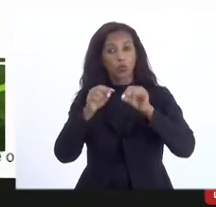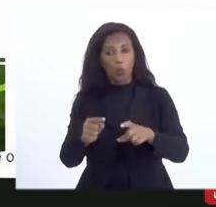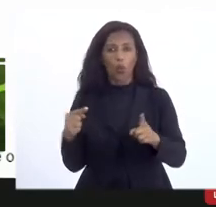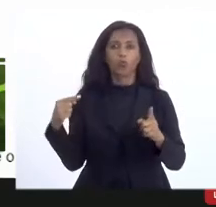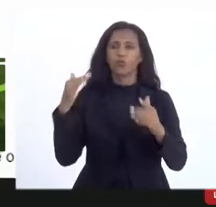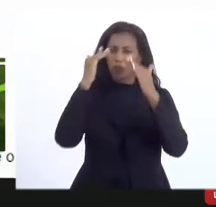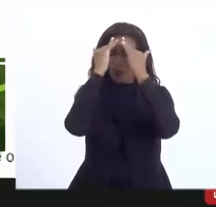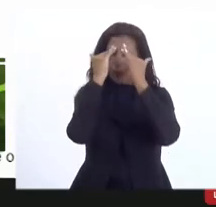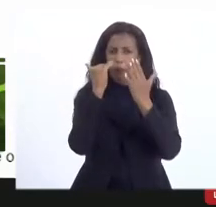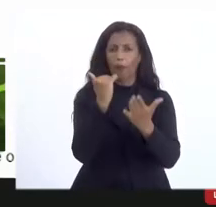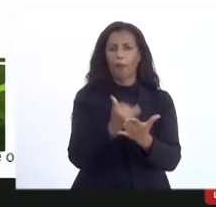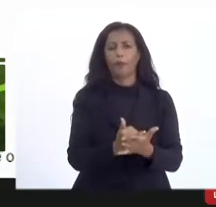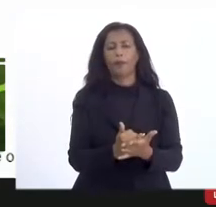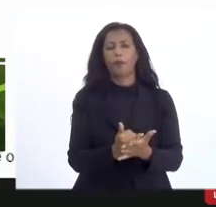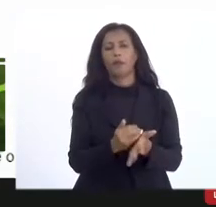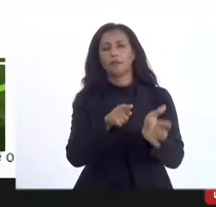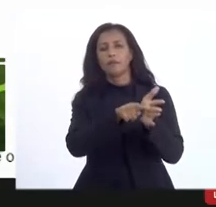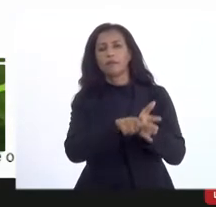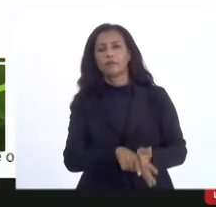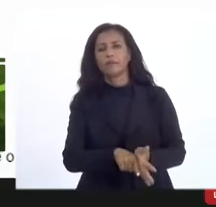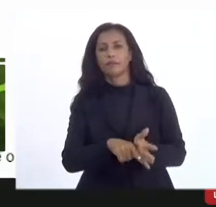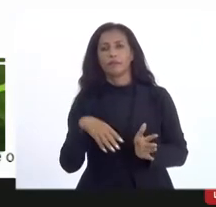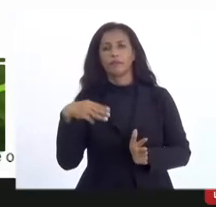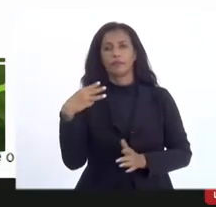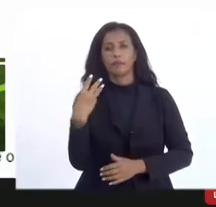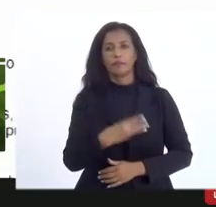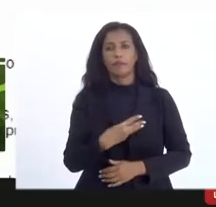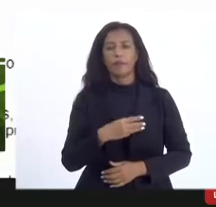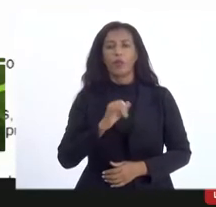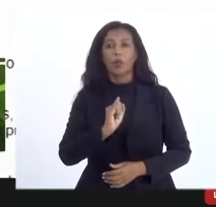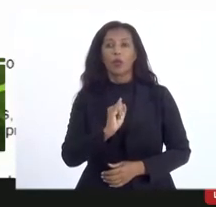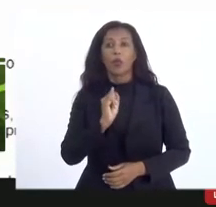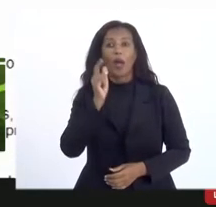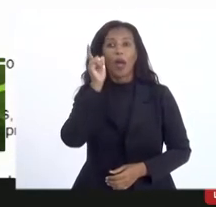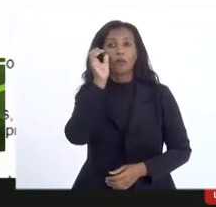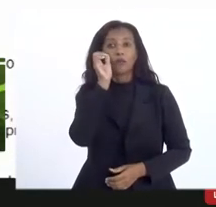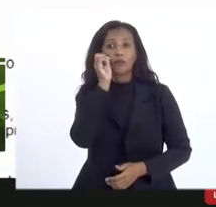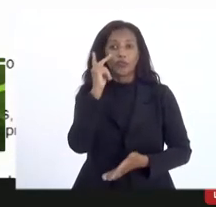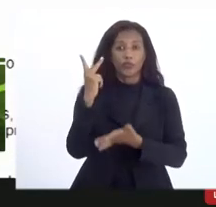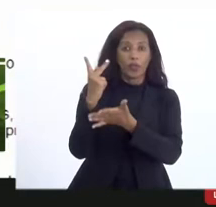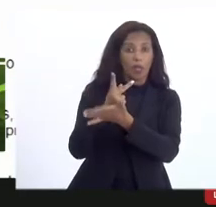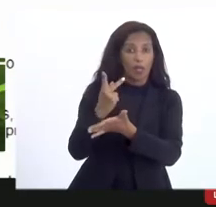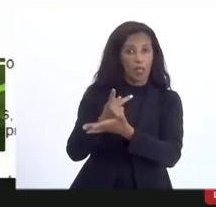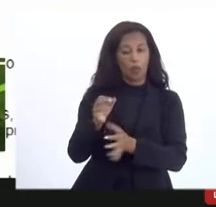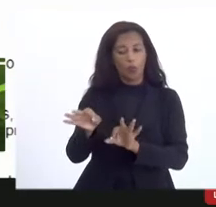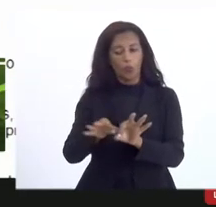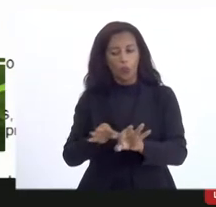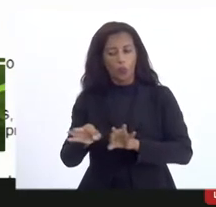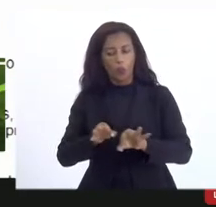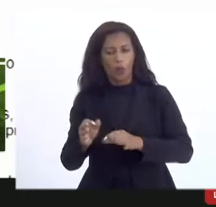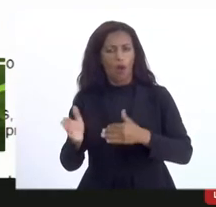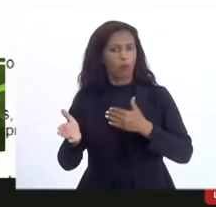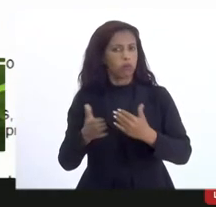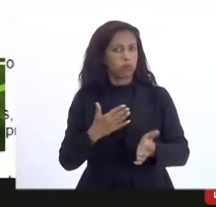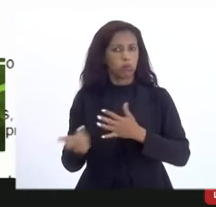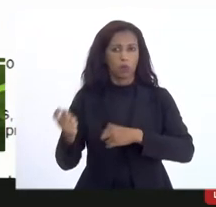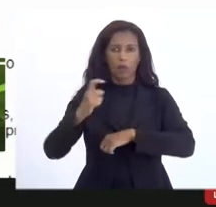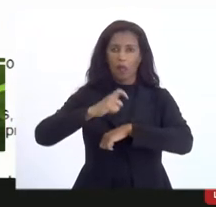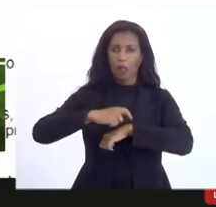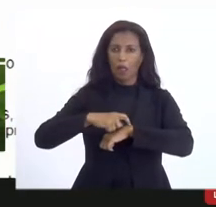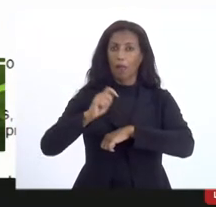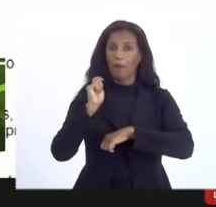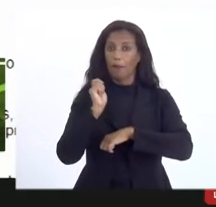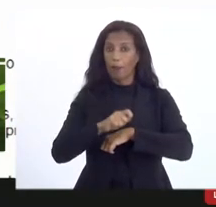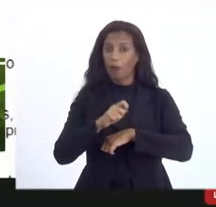verificado artigo 3º no caso de suspeito de irregularidades projetos culturais a qualquer tempo deverão